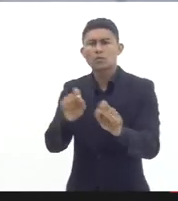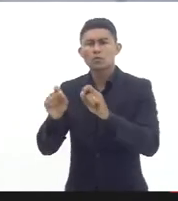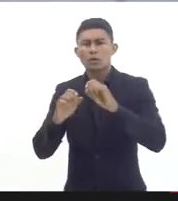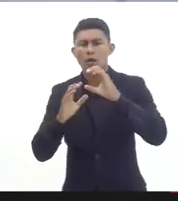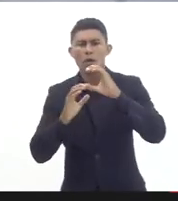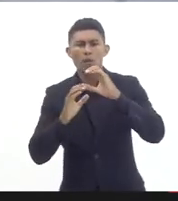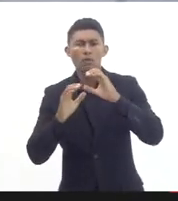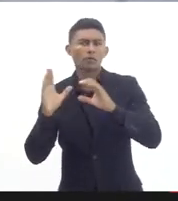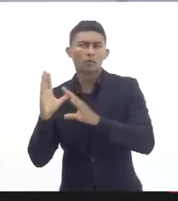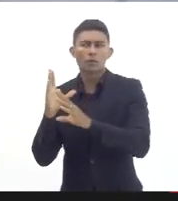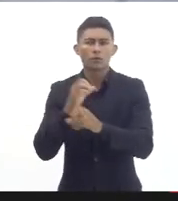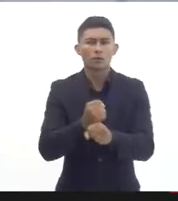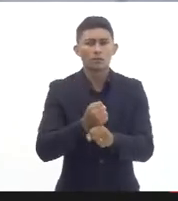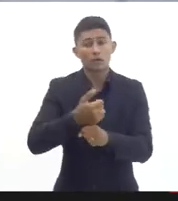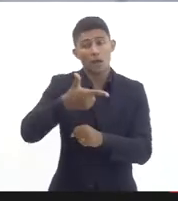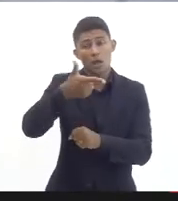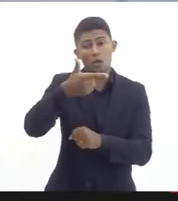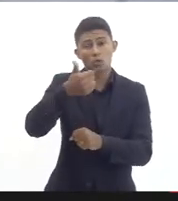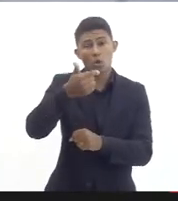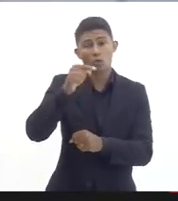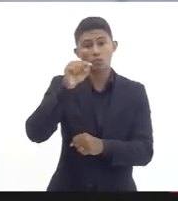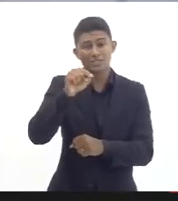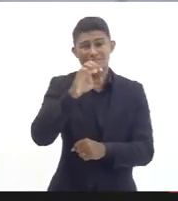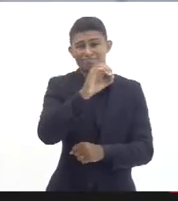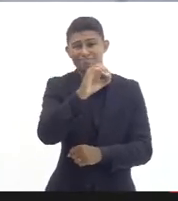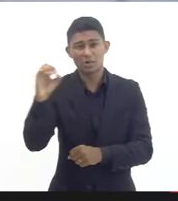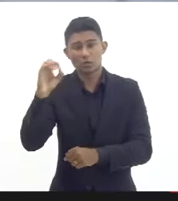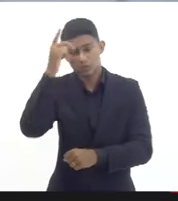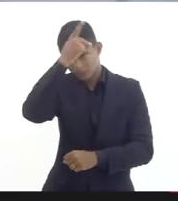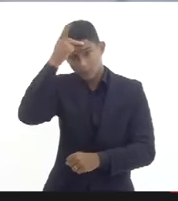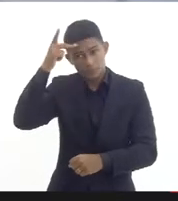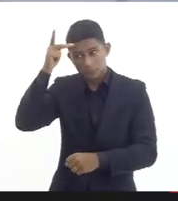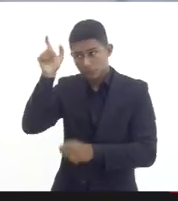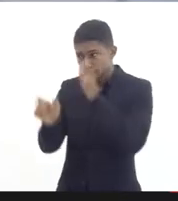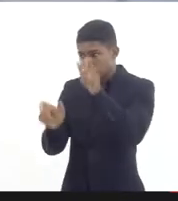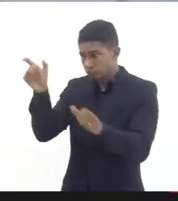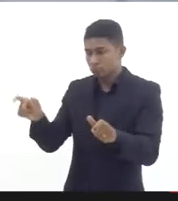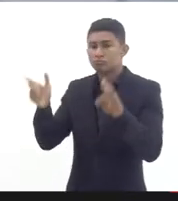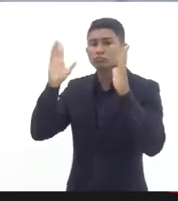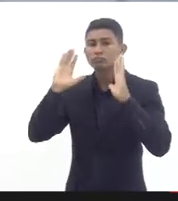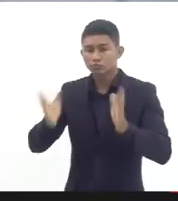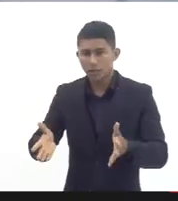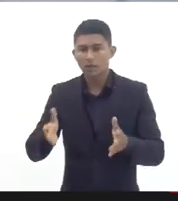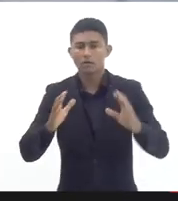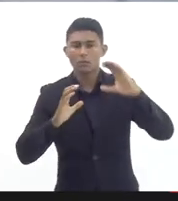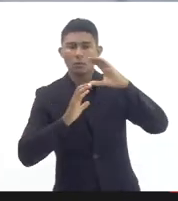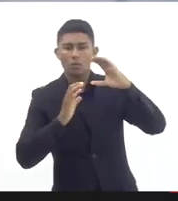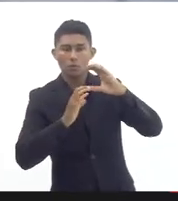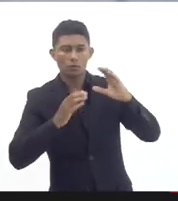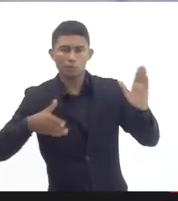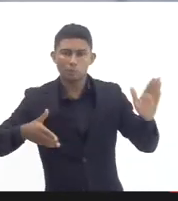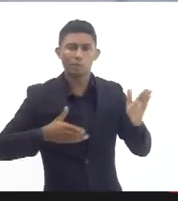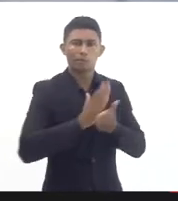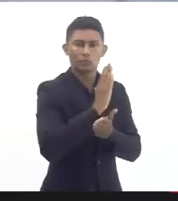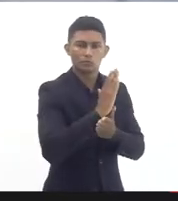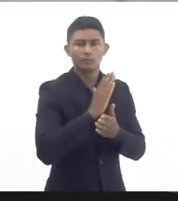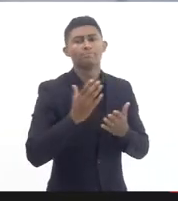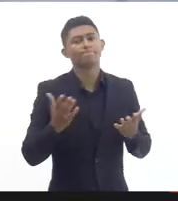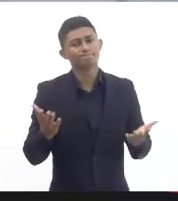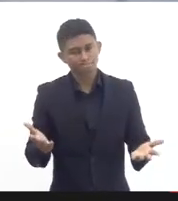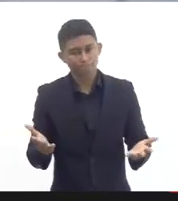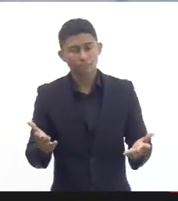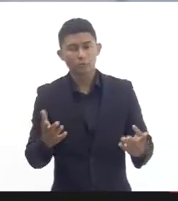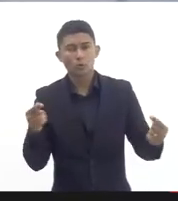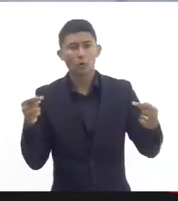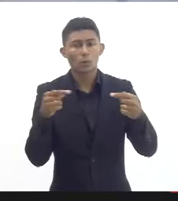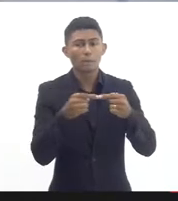torno de 12 mil candidatos o que significa que esses aprovados eles casam perfeitamente com a carência que a gente tem na rede de hoje